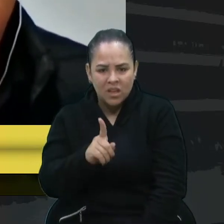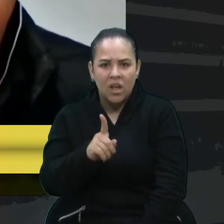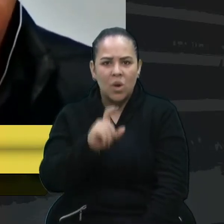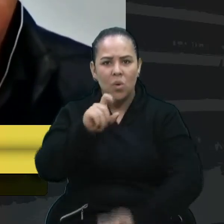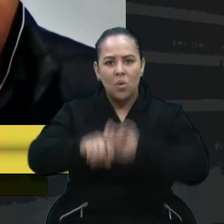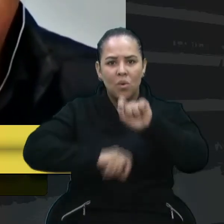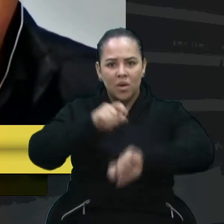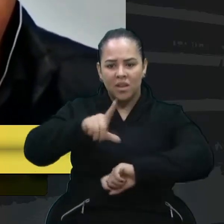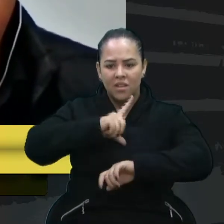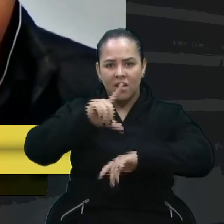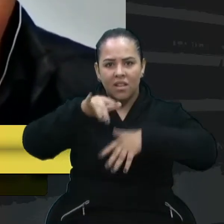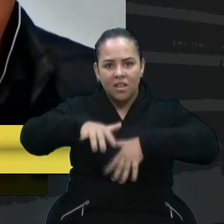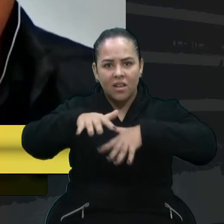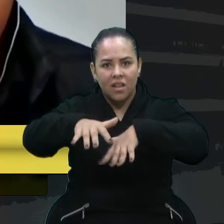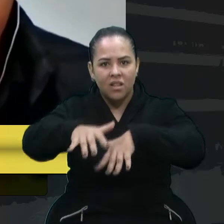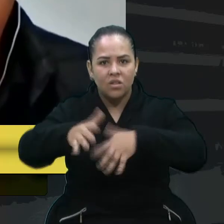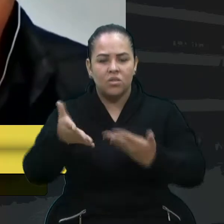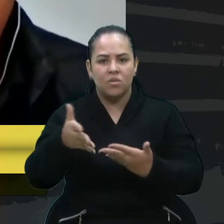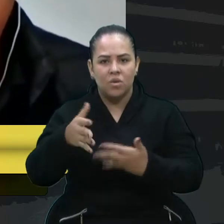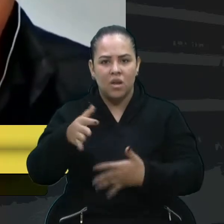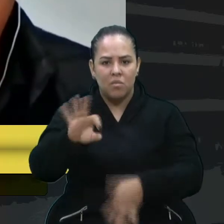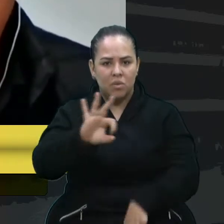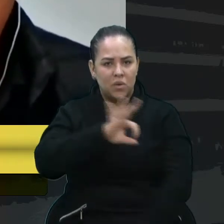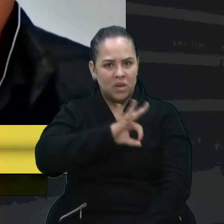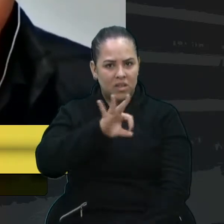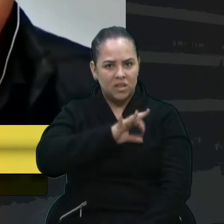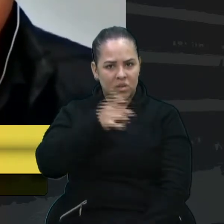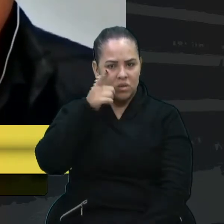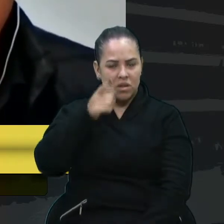e a Guarda Municipal conseguiram?